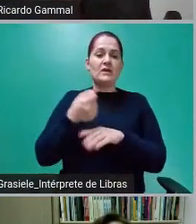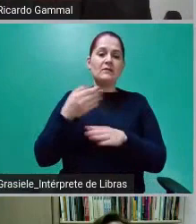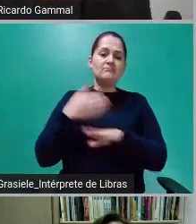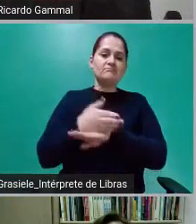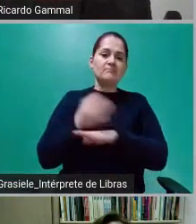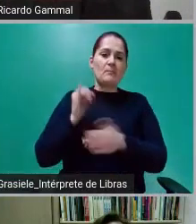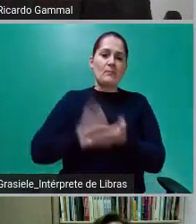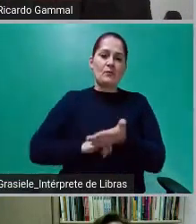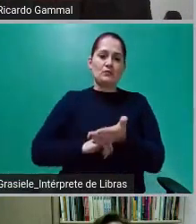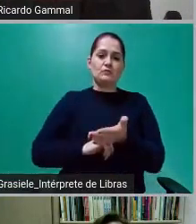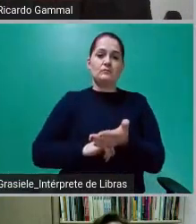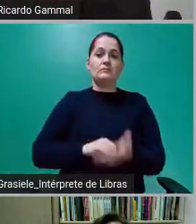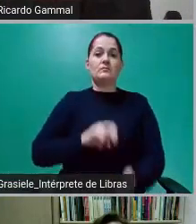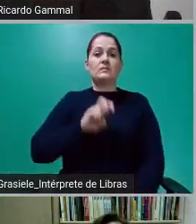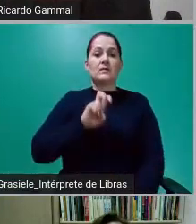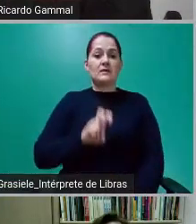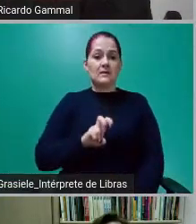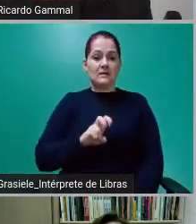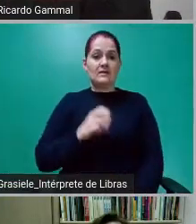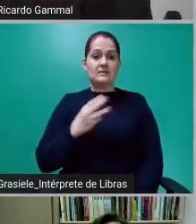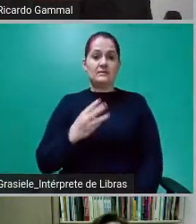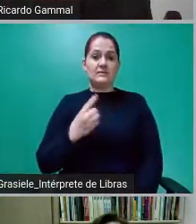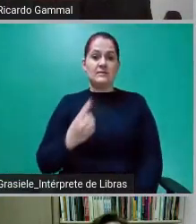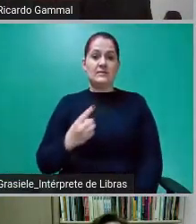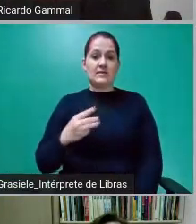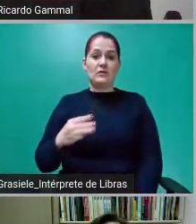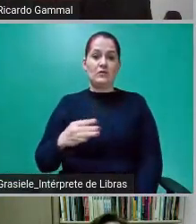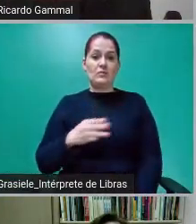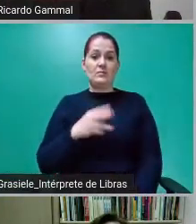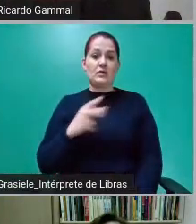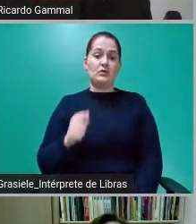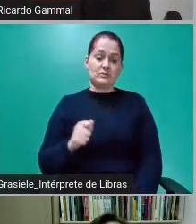De 531 milhões arrecadados,